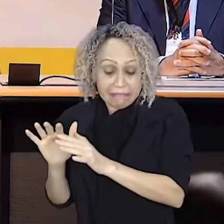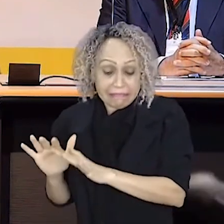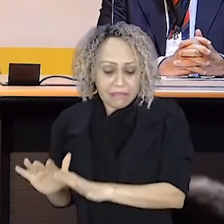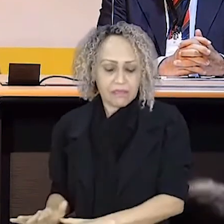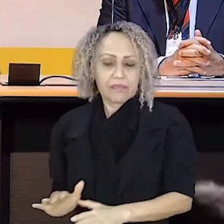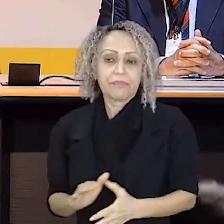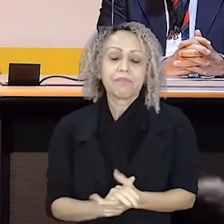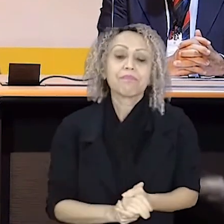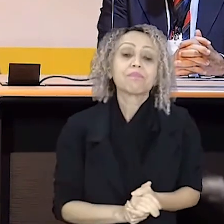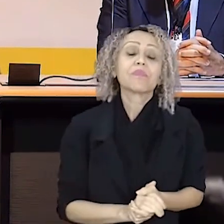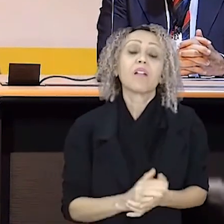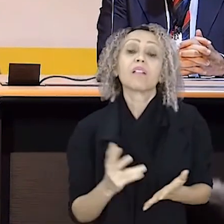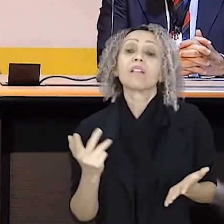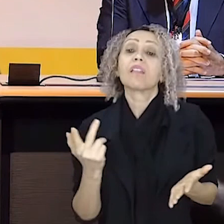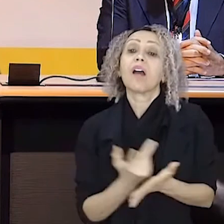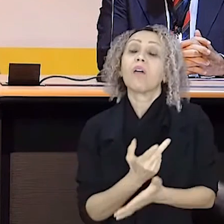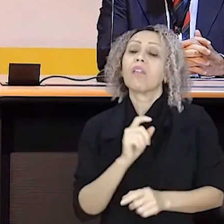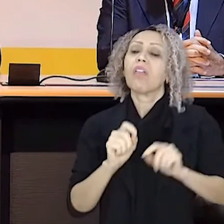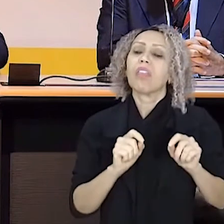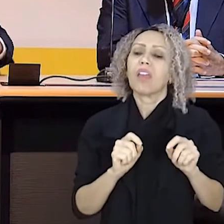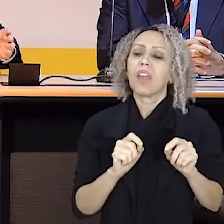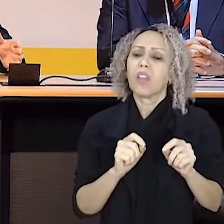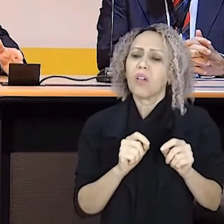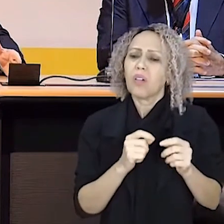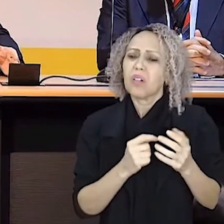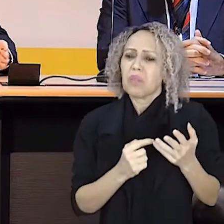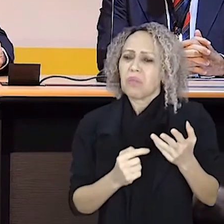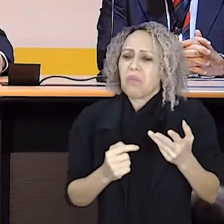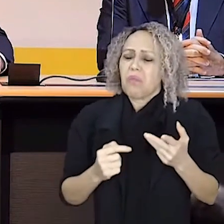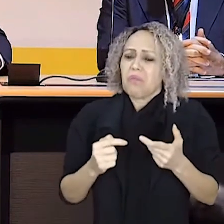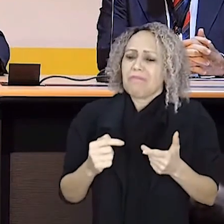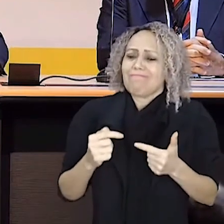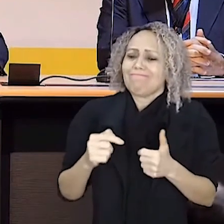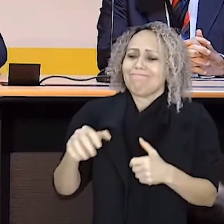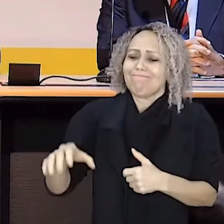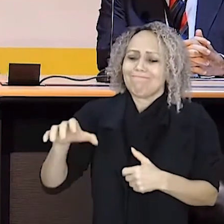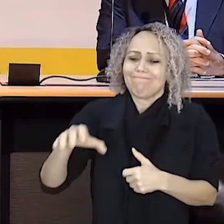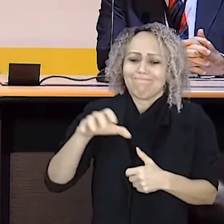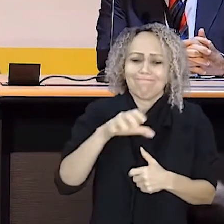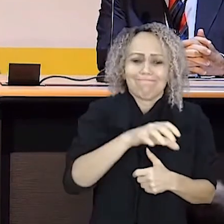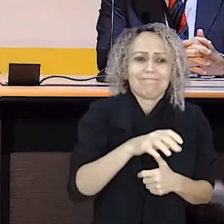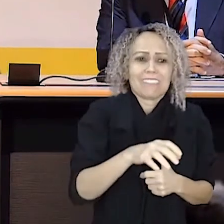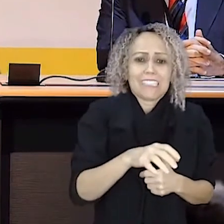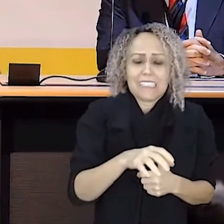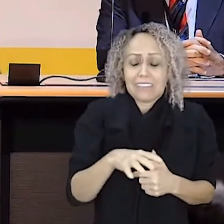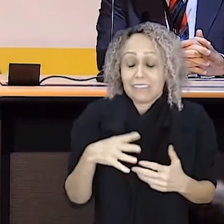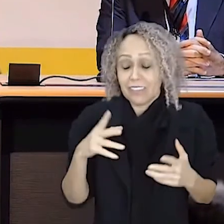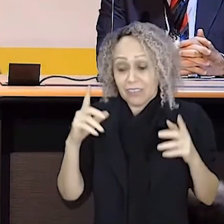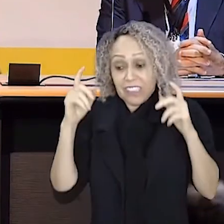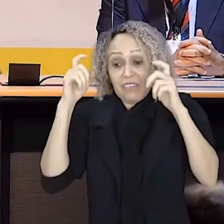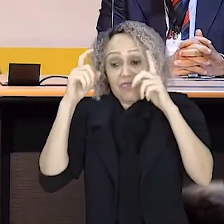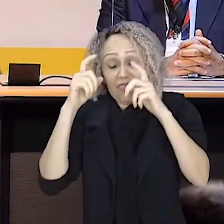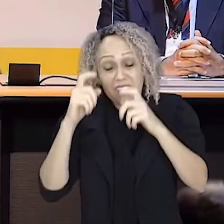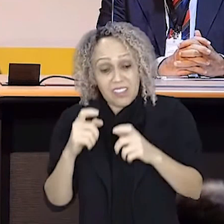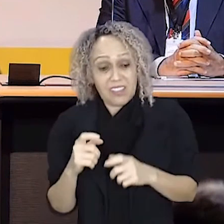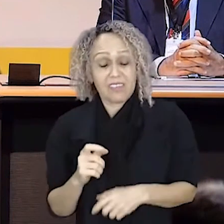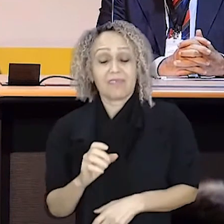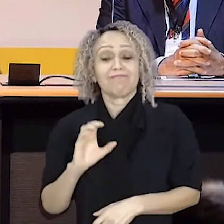serem totalmente comprometidos. A cada dia que a gente vem aqui, a vai mostrando o diagnóstico de coisas essenciais.